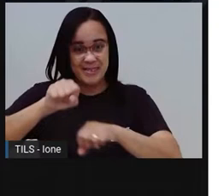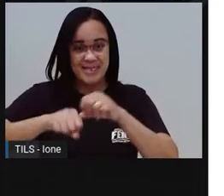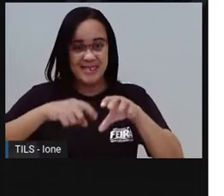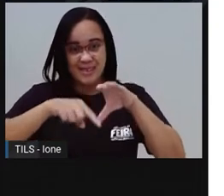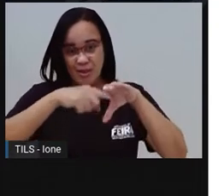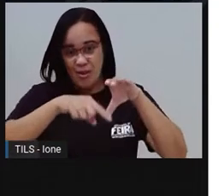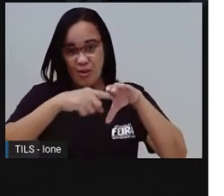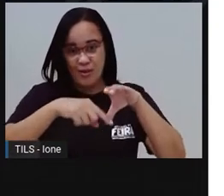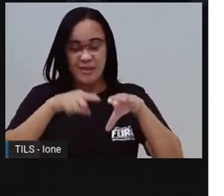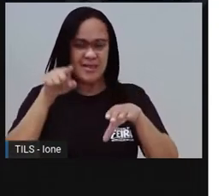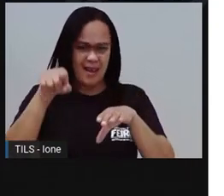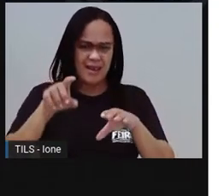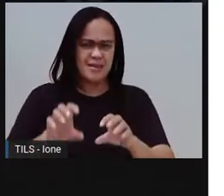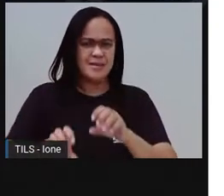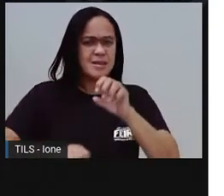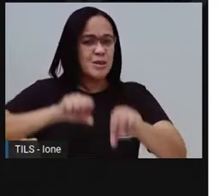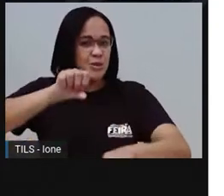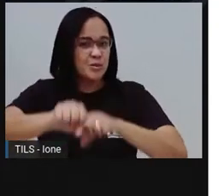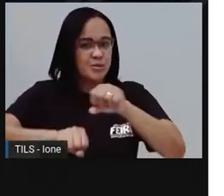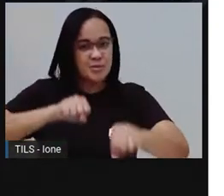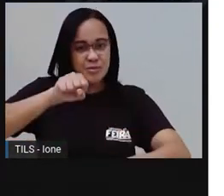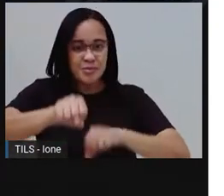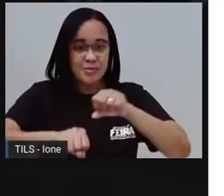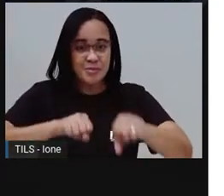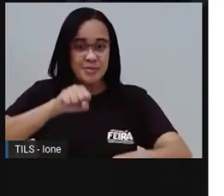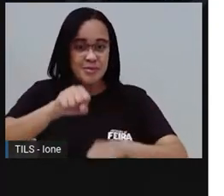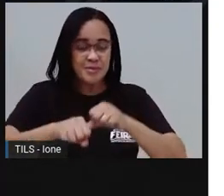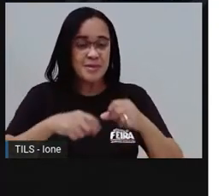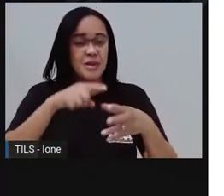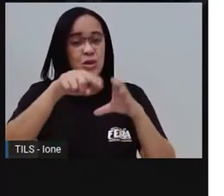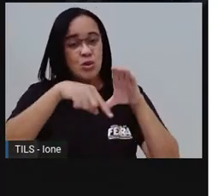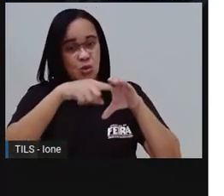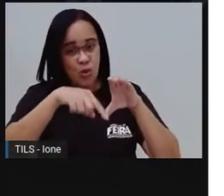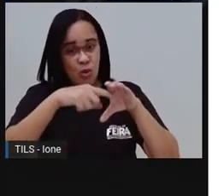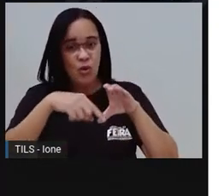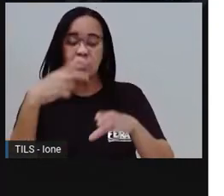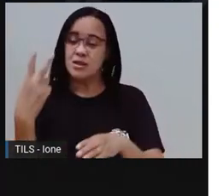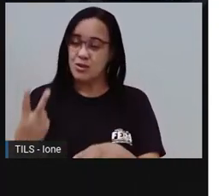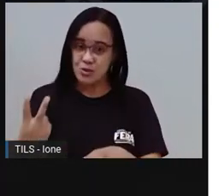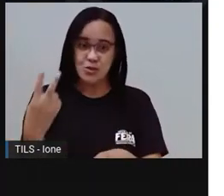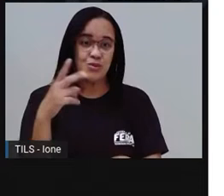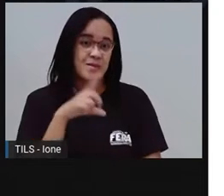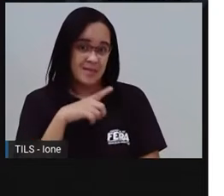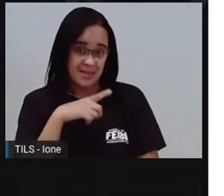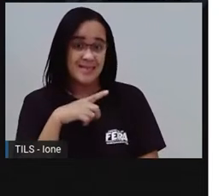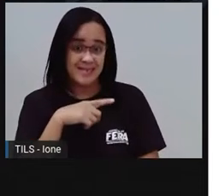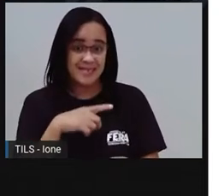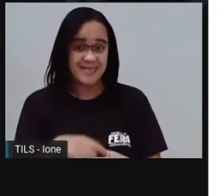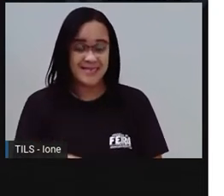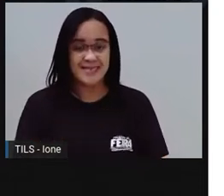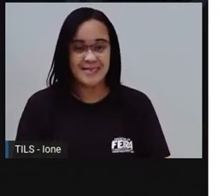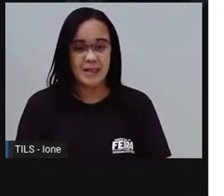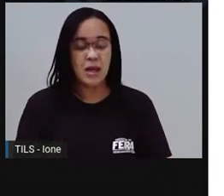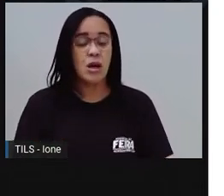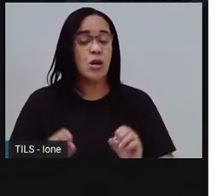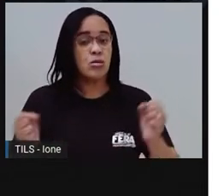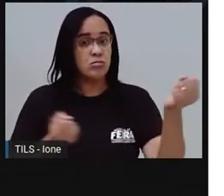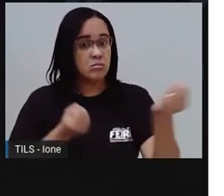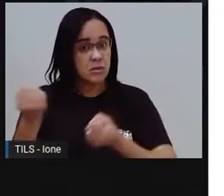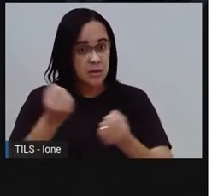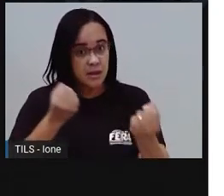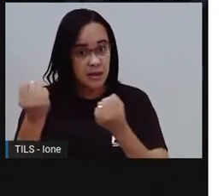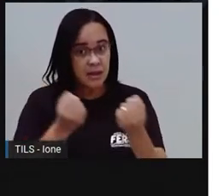Uma bike, né? Uma magrela aí também possui o quê? Duas rodas, ó. Um carro